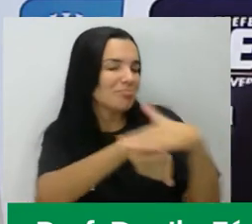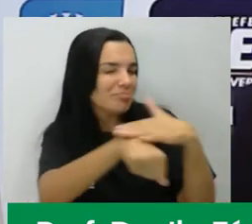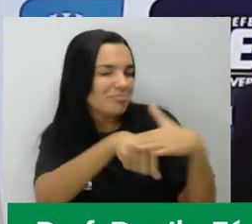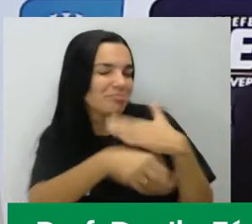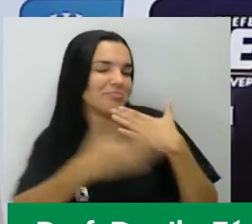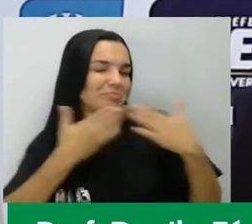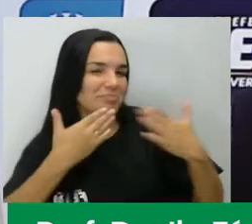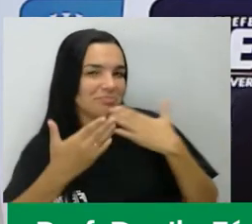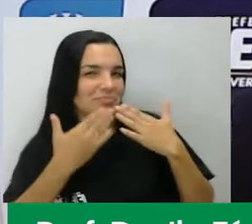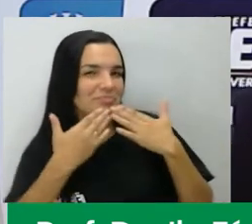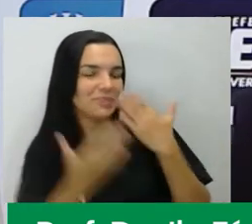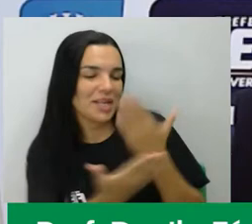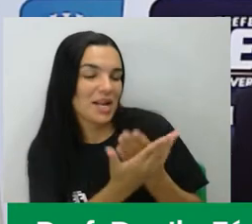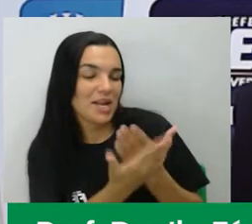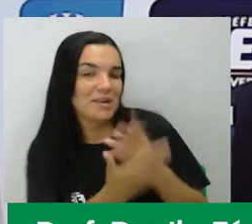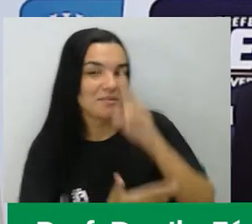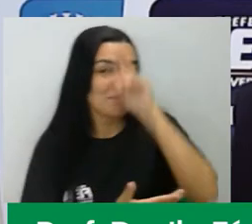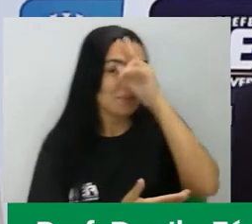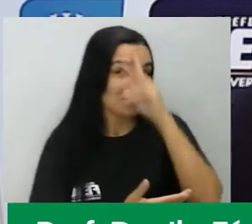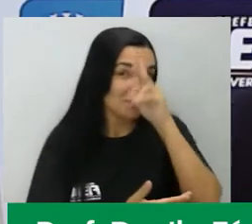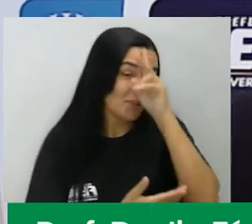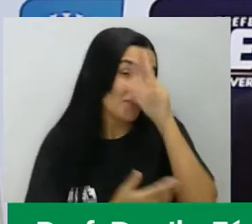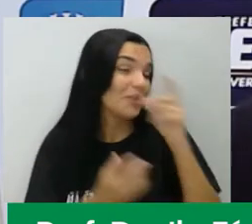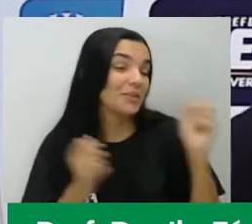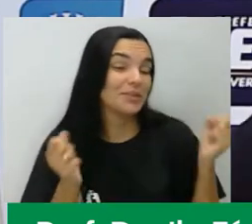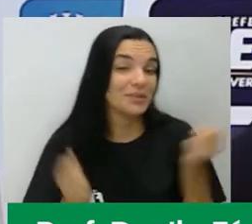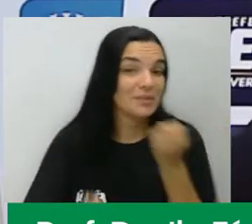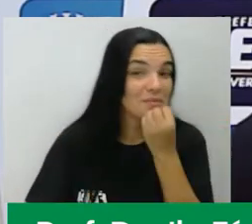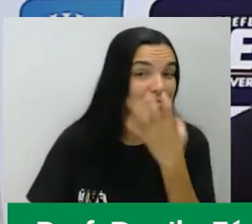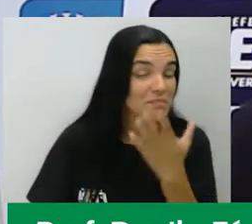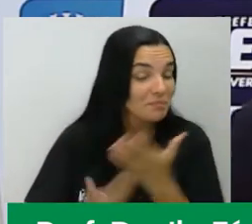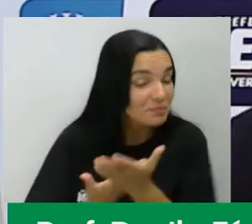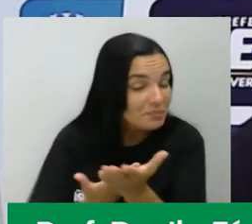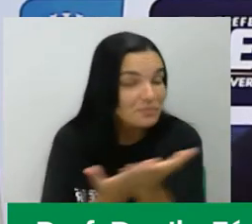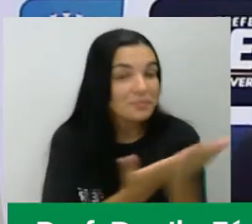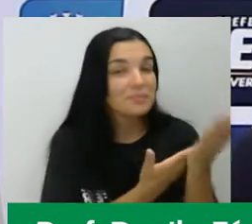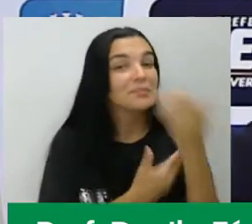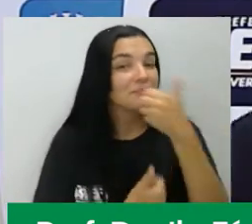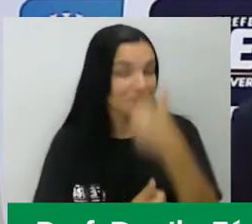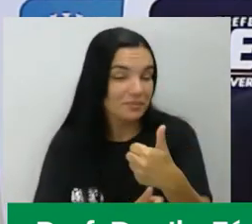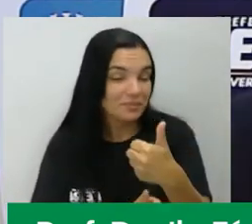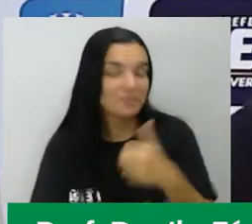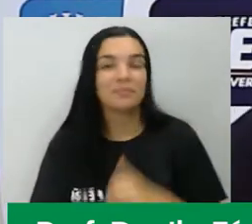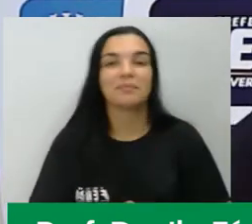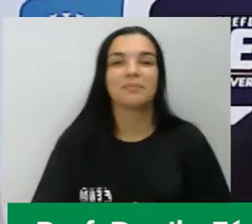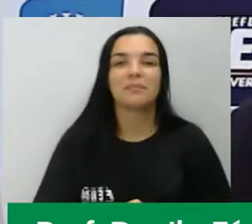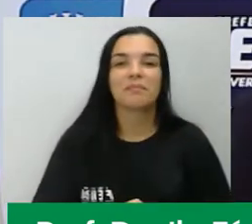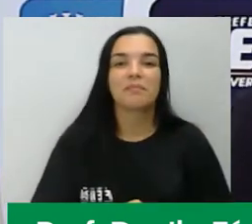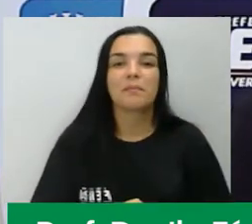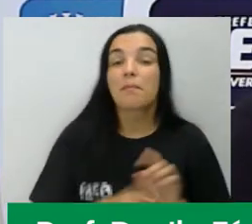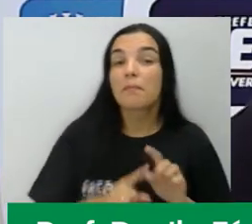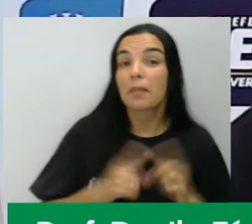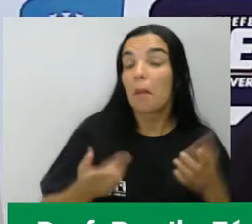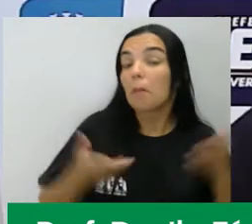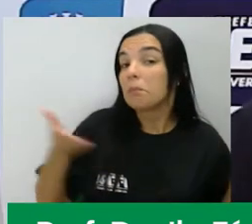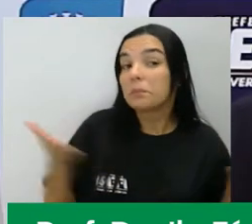gente ter uma conversa sobre História. Espero que esteja tudo bem com vocês. Bem,